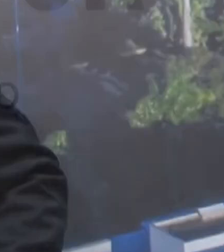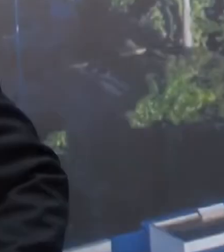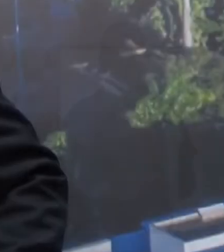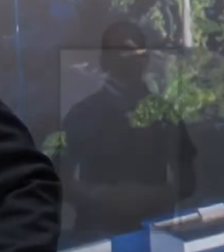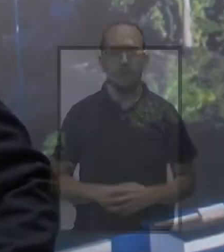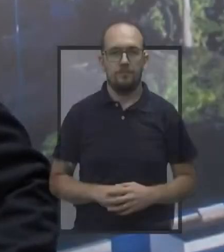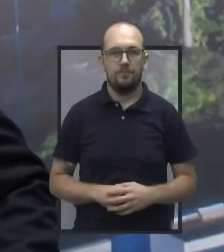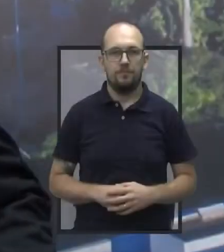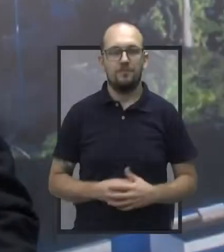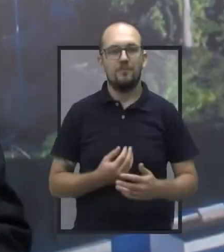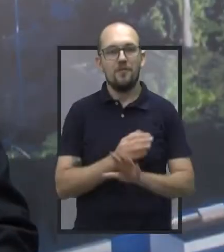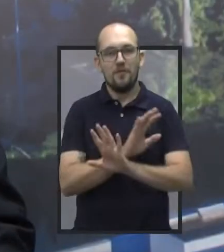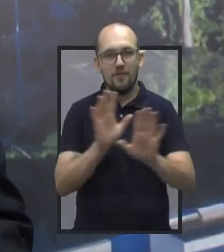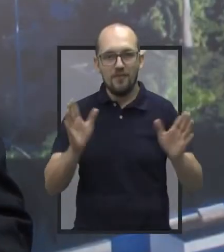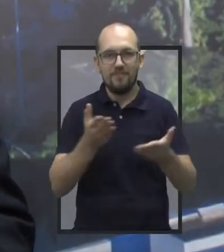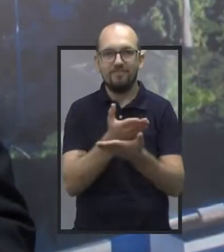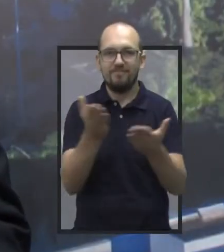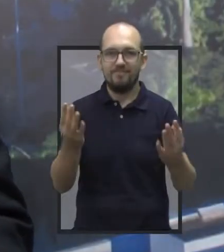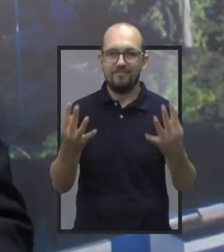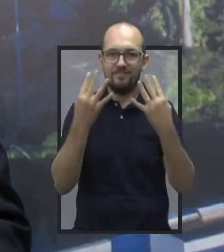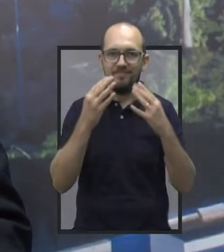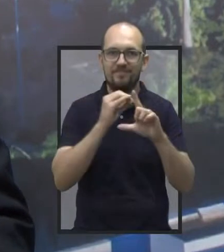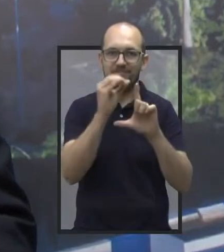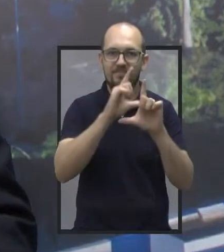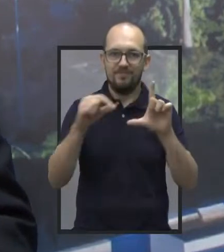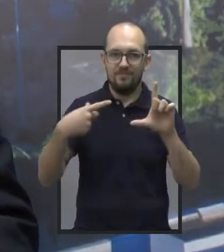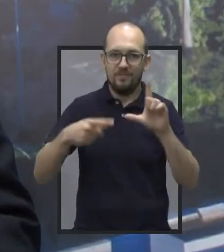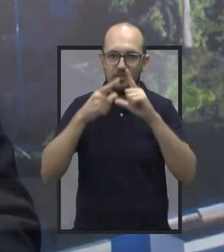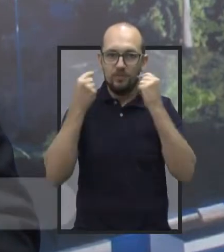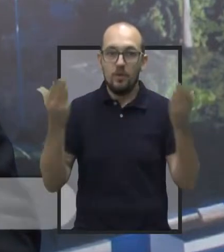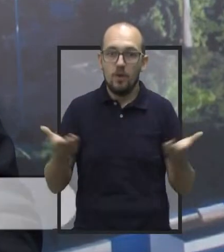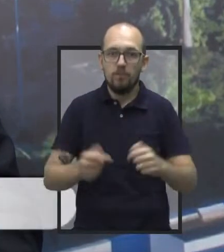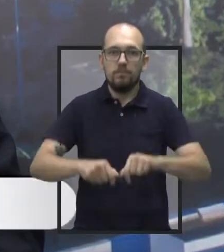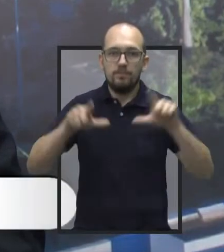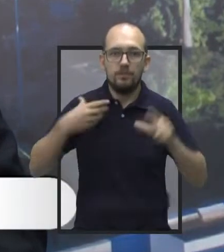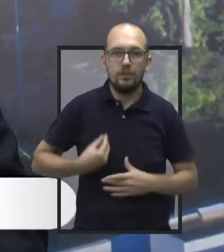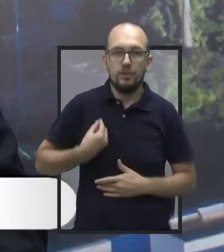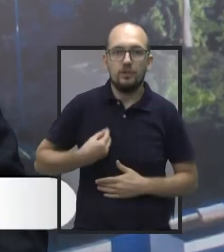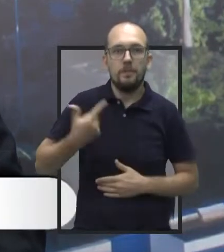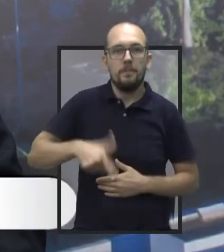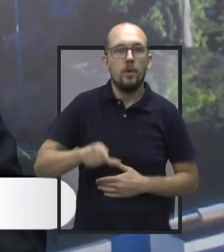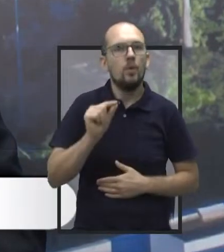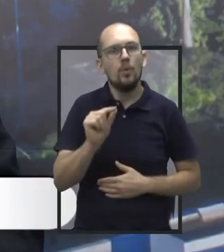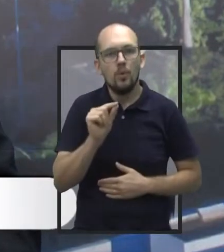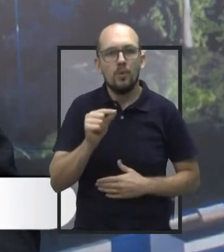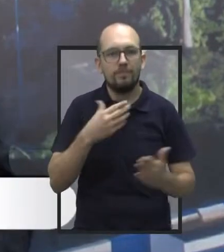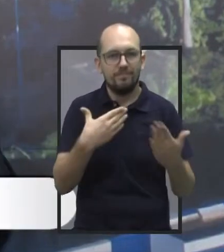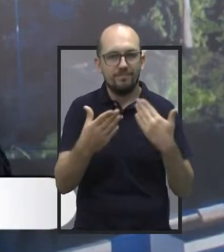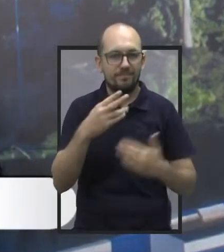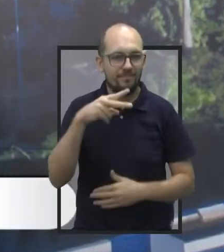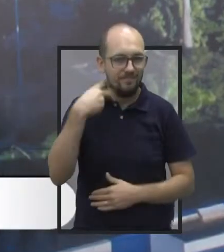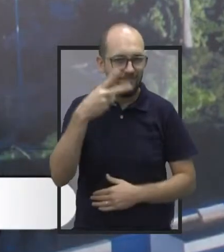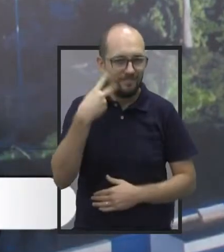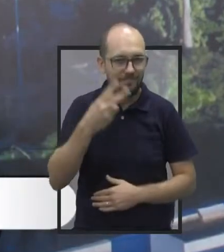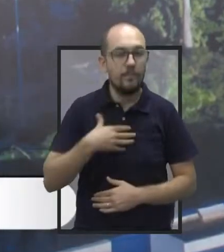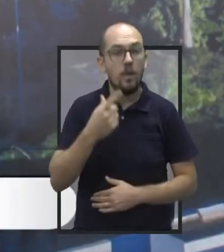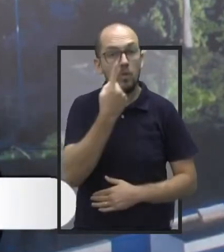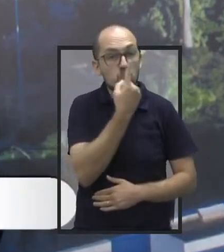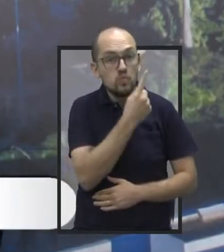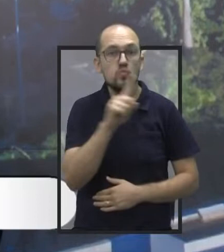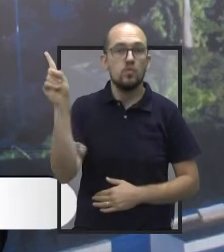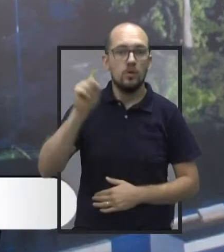Olá pra você, ligado na TV Câmara, já ou está entrando no ar o programa Fala Vereador. Esta é a última